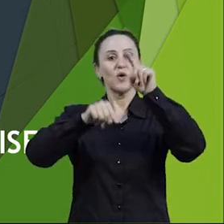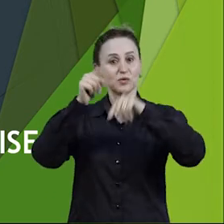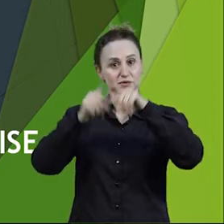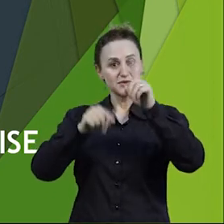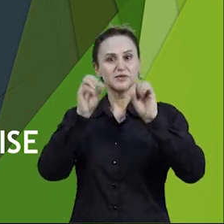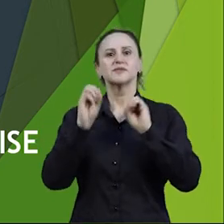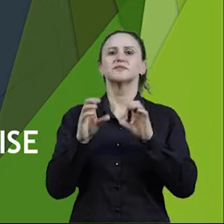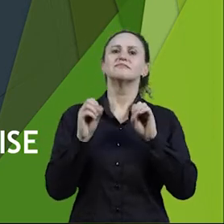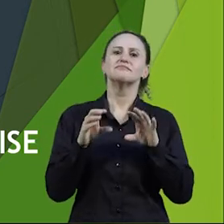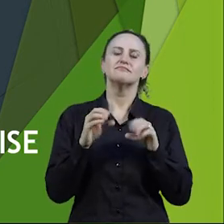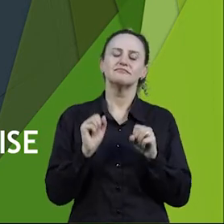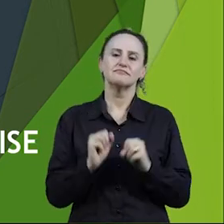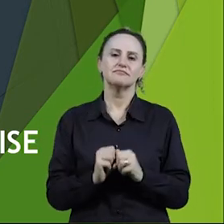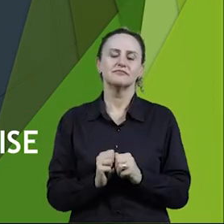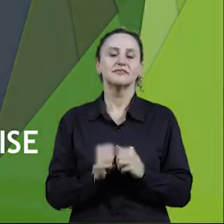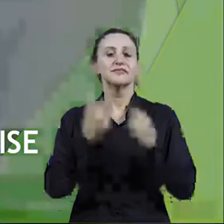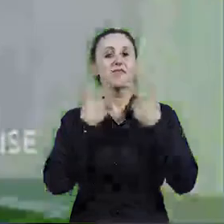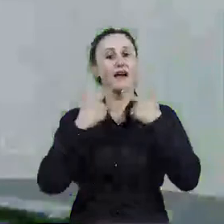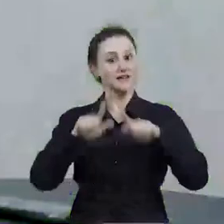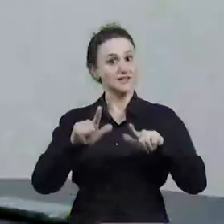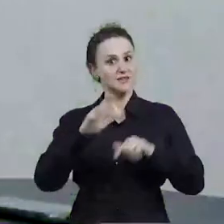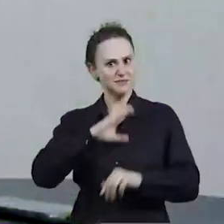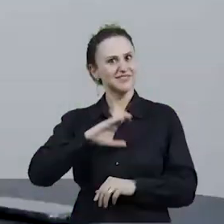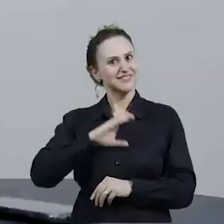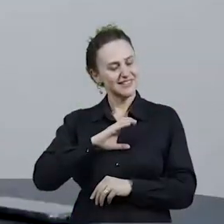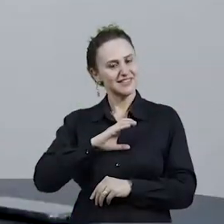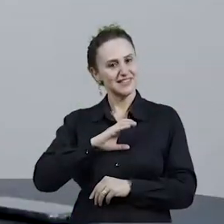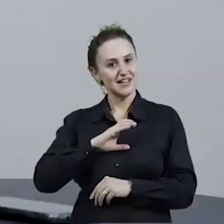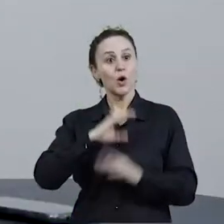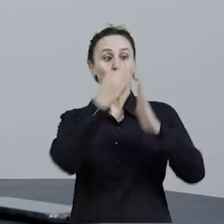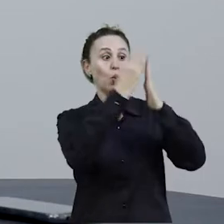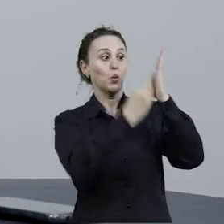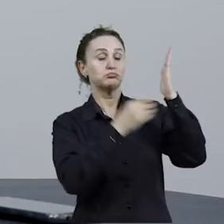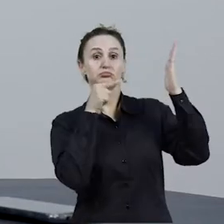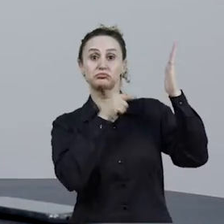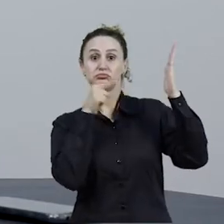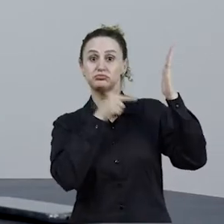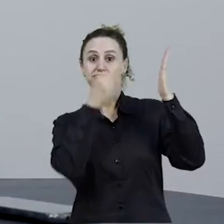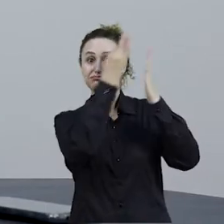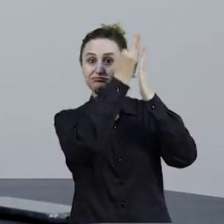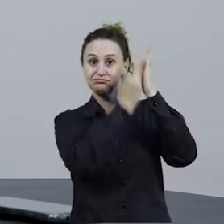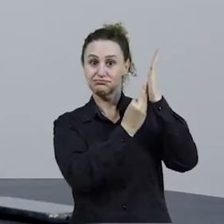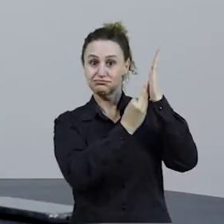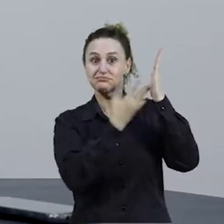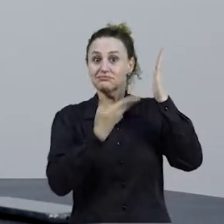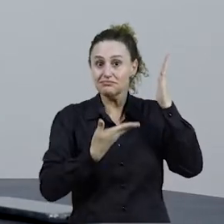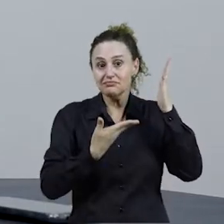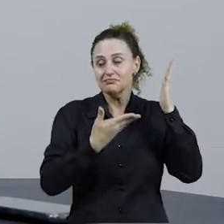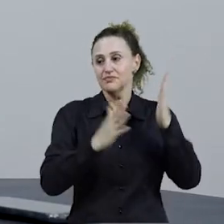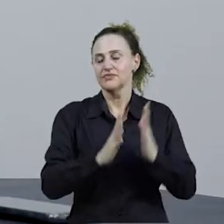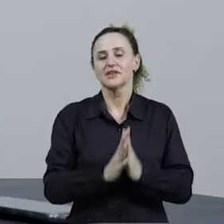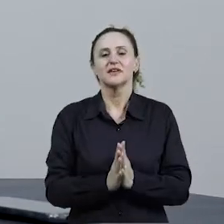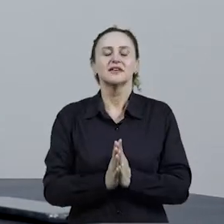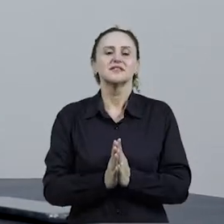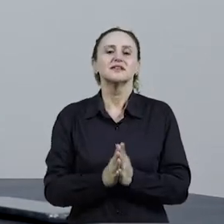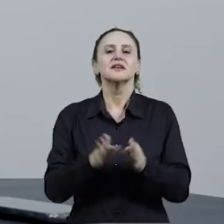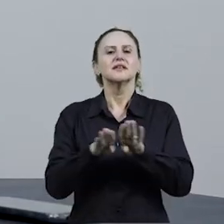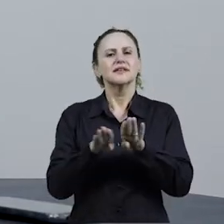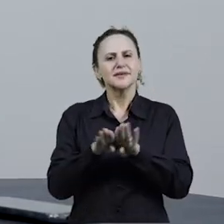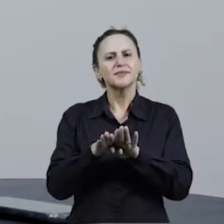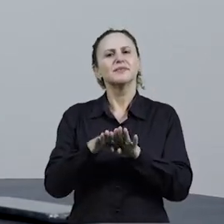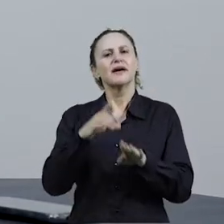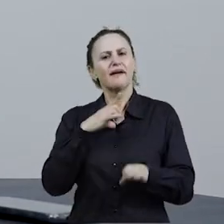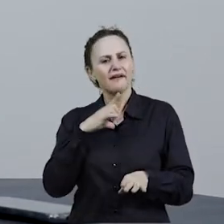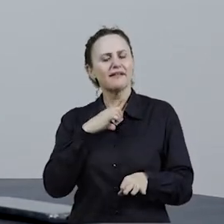o objeto de ensino da língua portuguesa, o texto, né? Então, vocês já vêm caminhando sobre essas